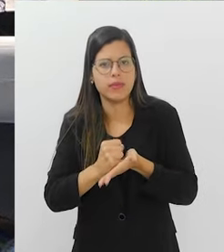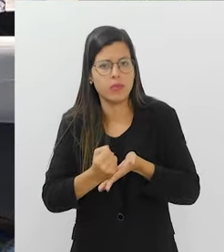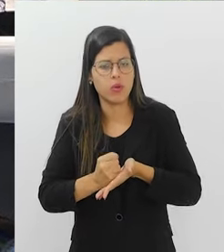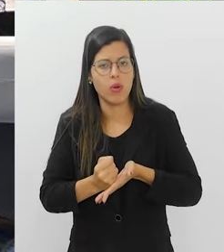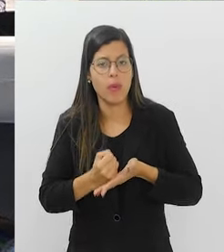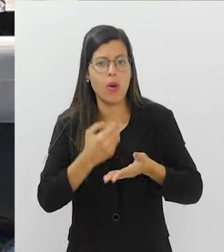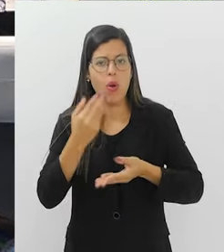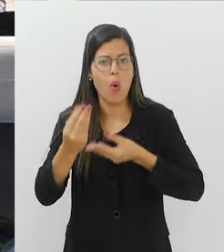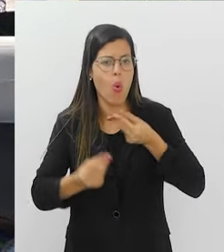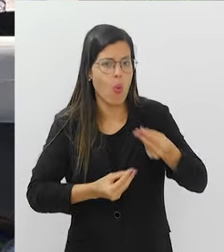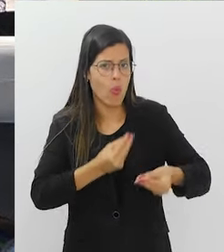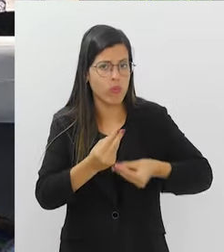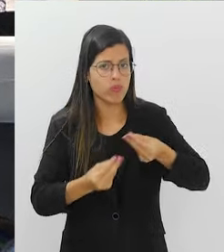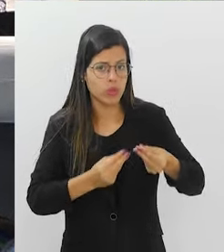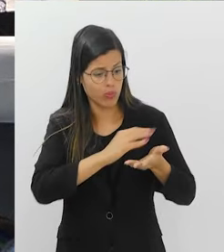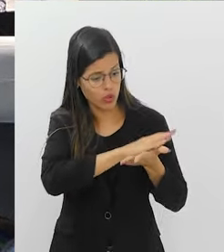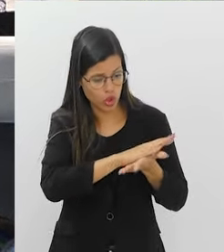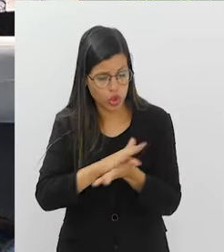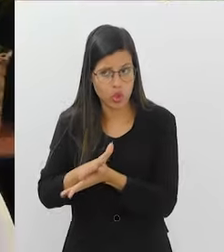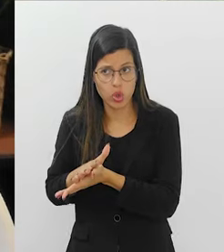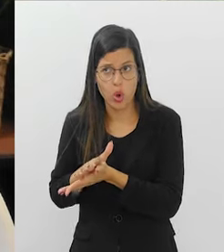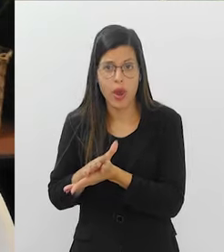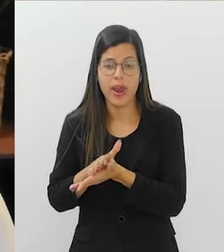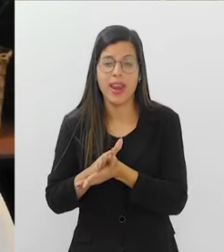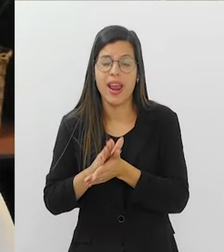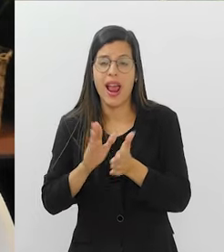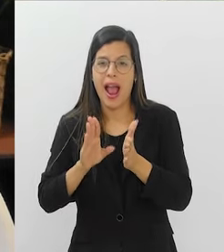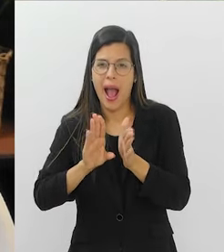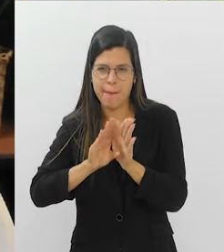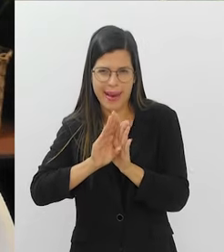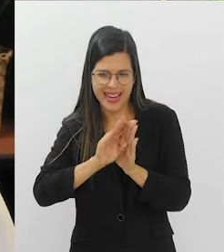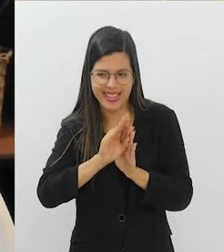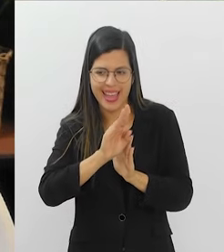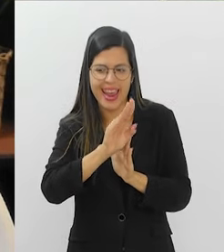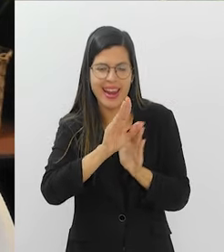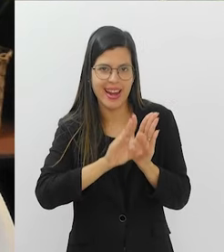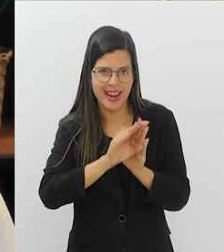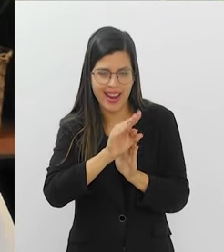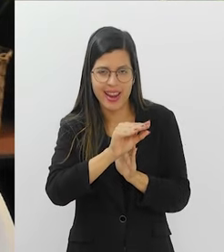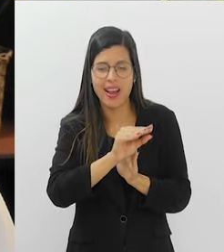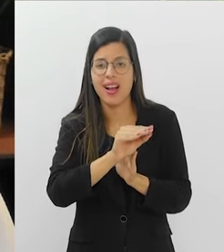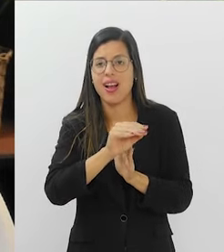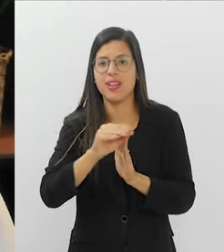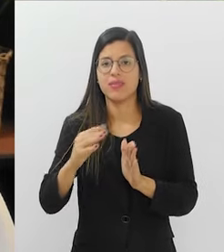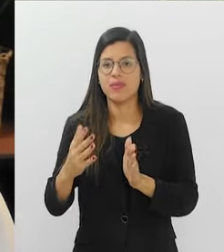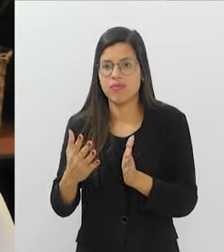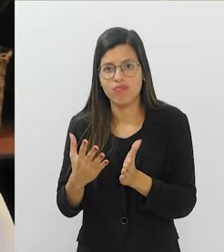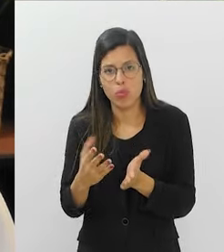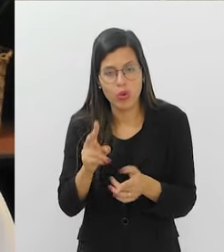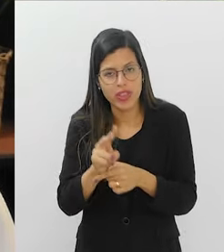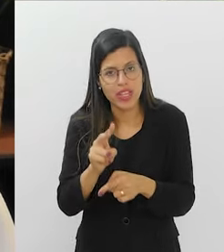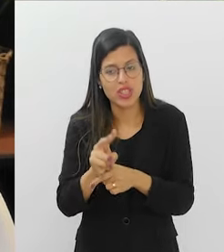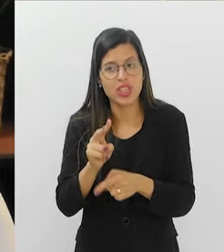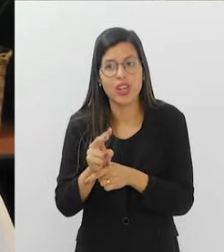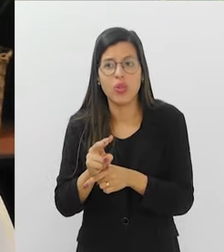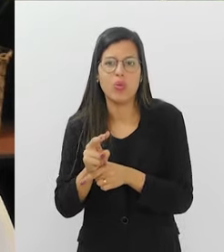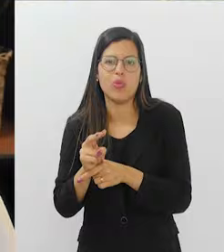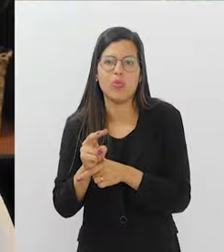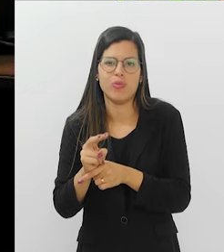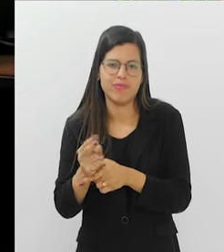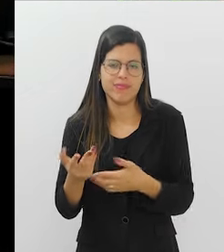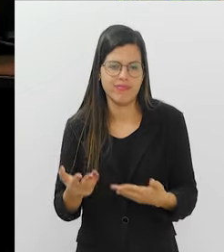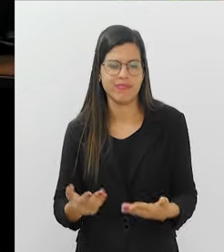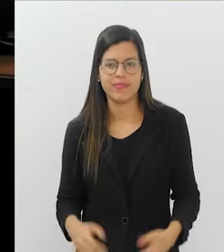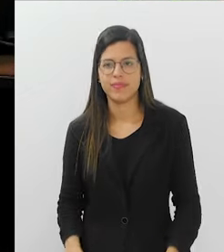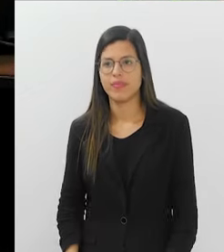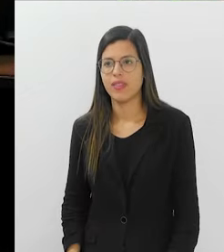antibiótico. De que forma isso mata não só as bactérias que estão ali causando a doença, mas as boas bactérias do nosso intestino?